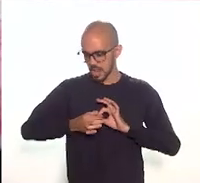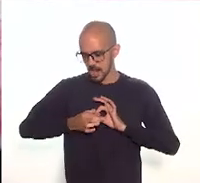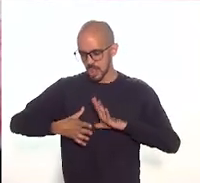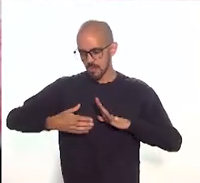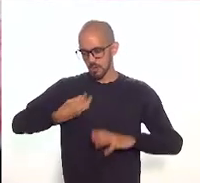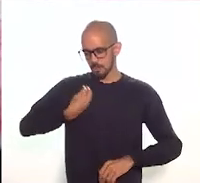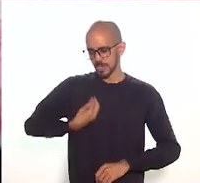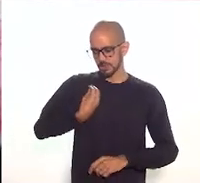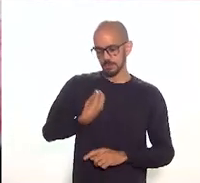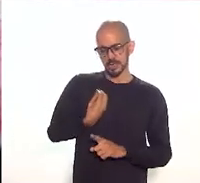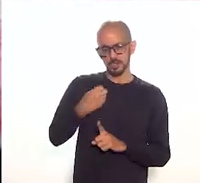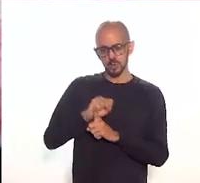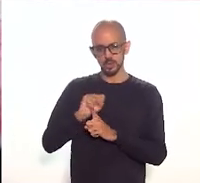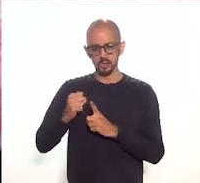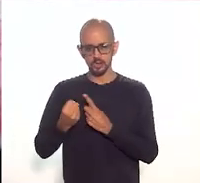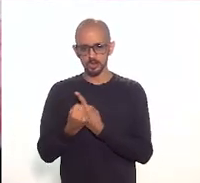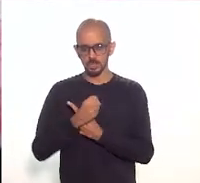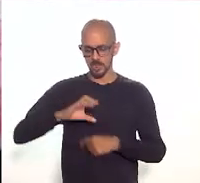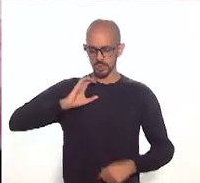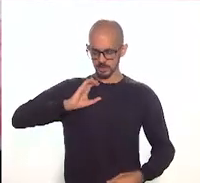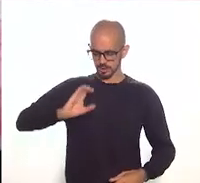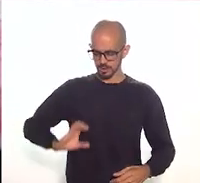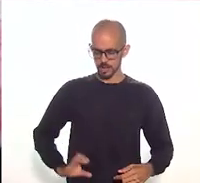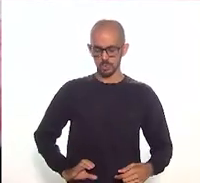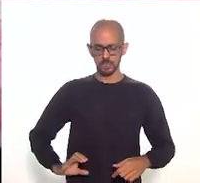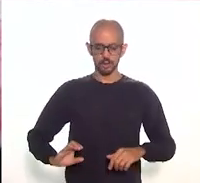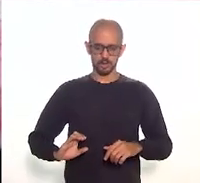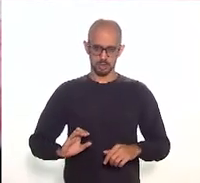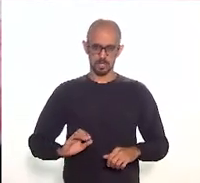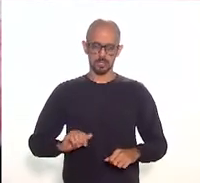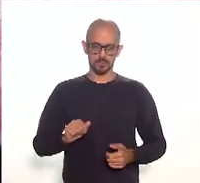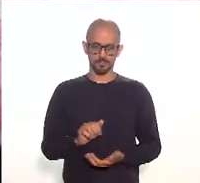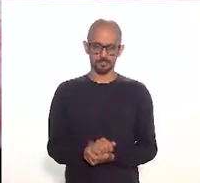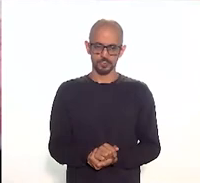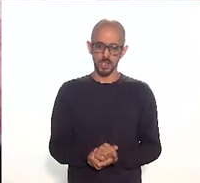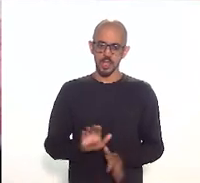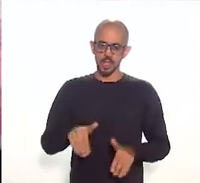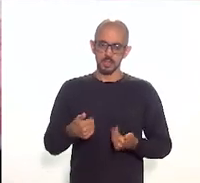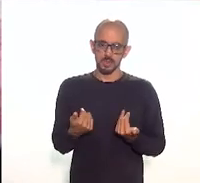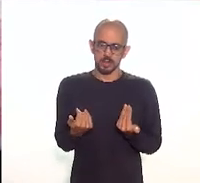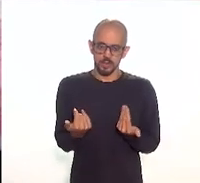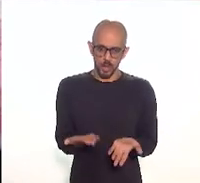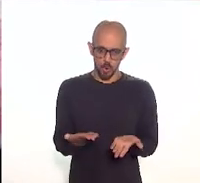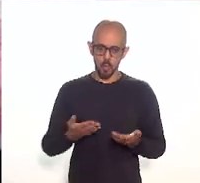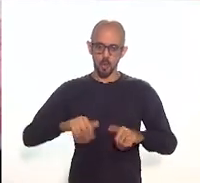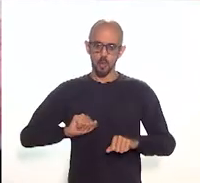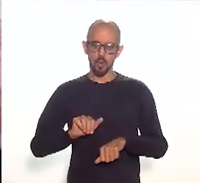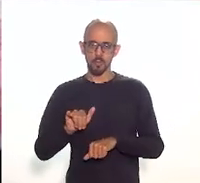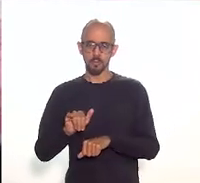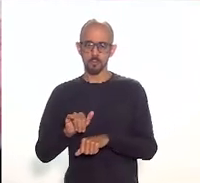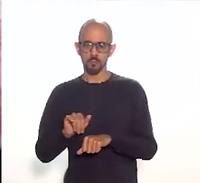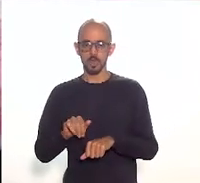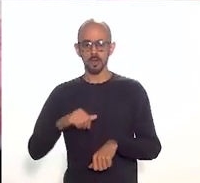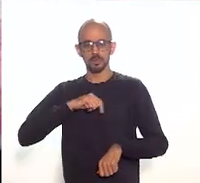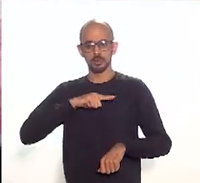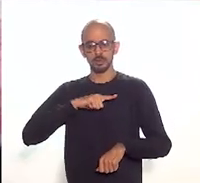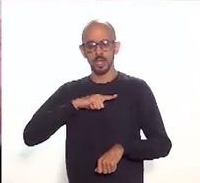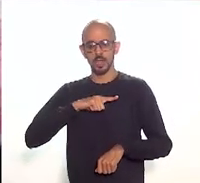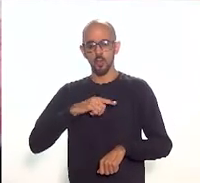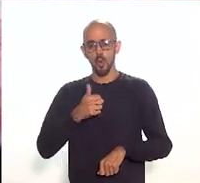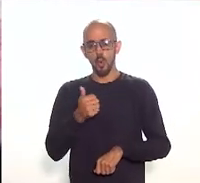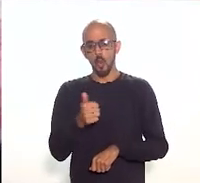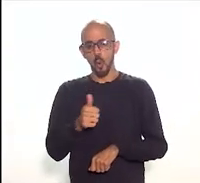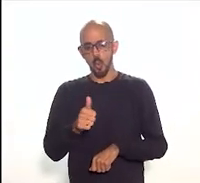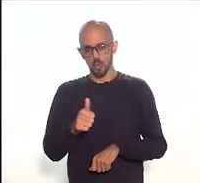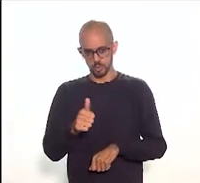social e da cidadania institucional. Bem, um breve histórico articulado com 11 ponderações que gostaríamos de fazer aqui.